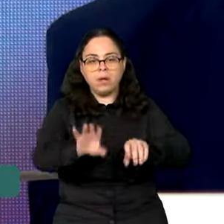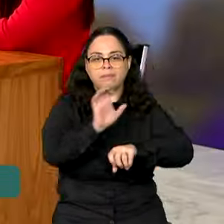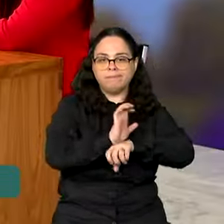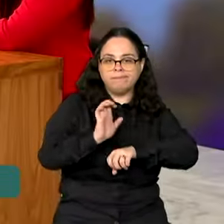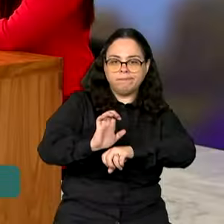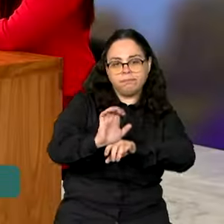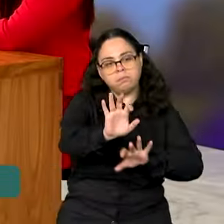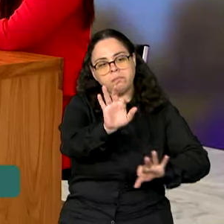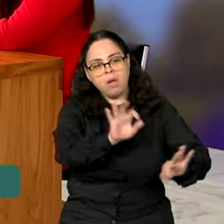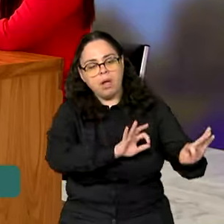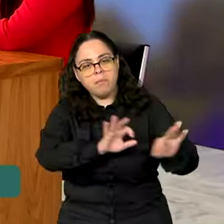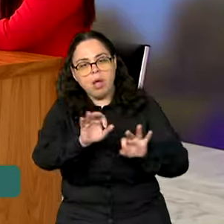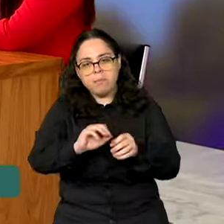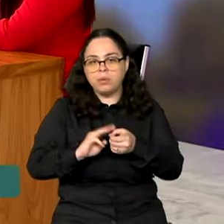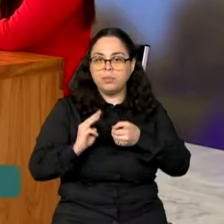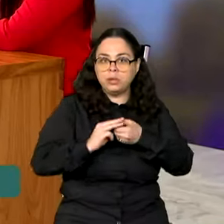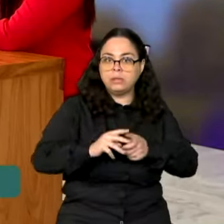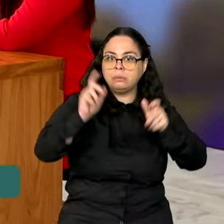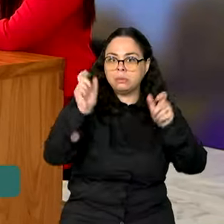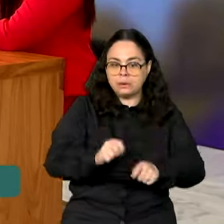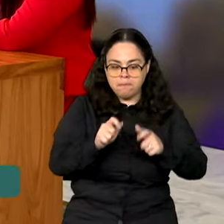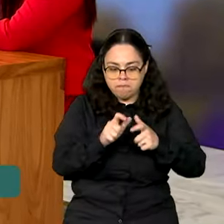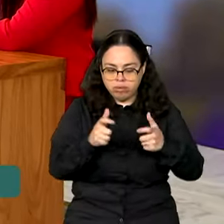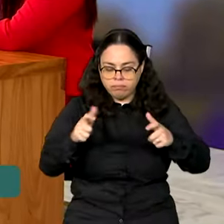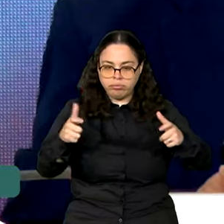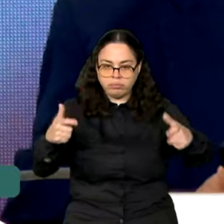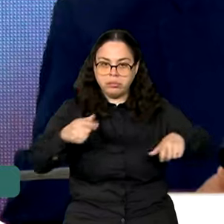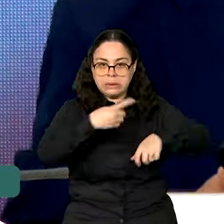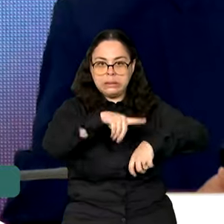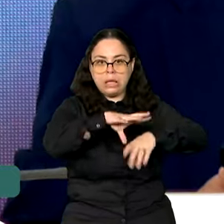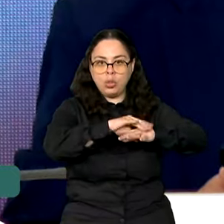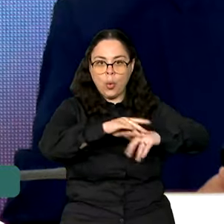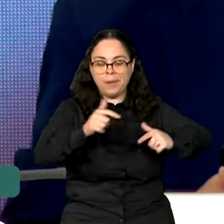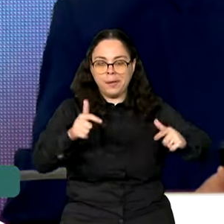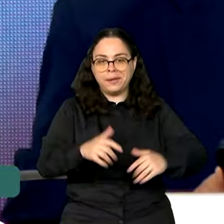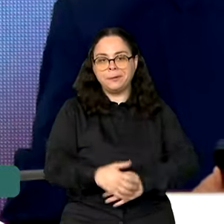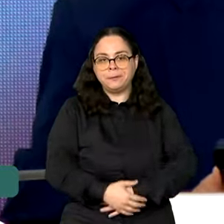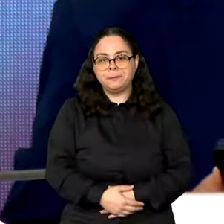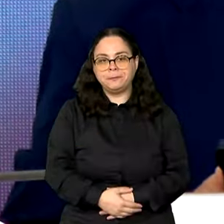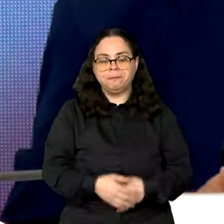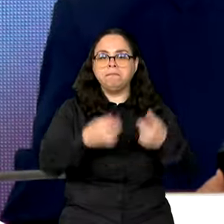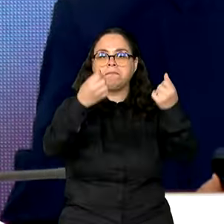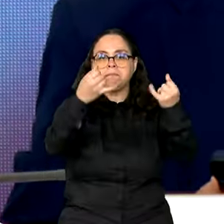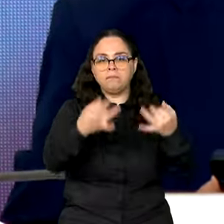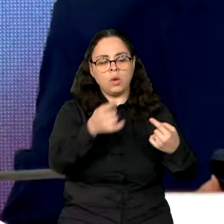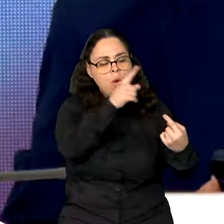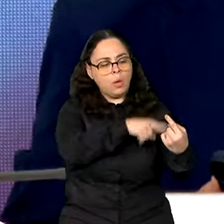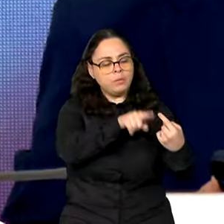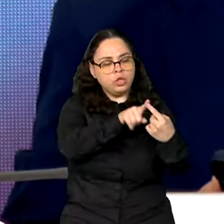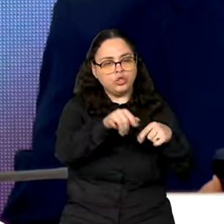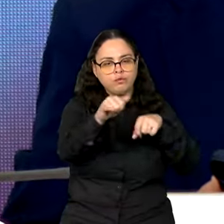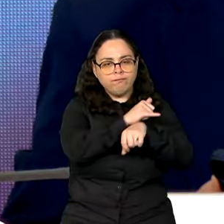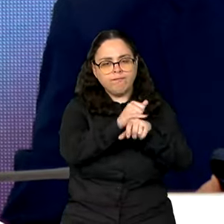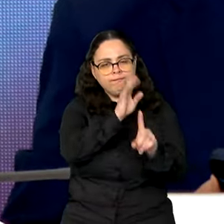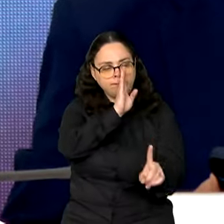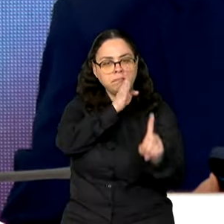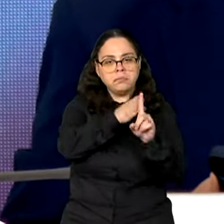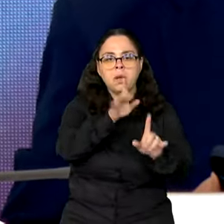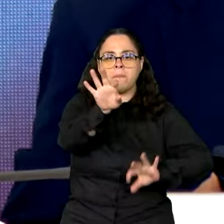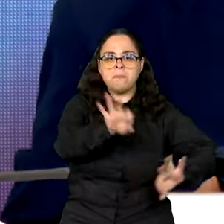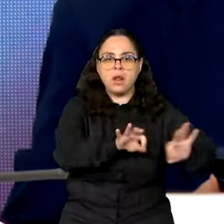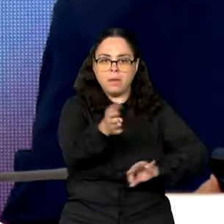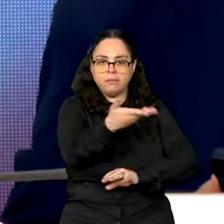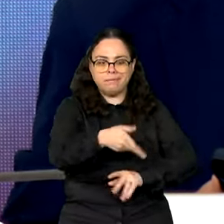municípios para lidar com possíveis aumentos de casos. Nossos objetivos específicos é preparar a